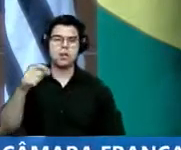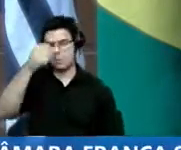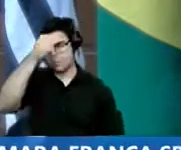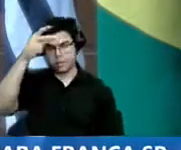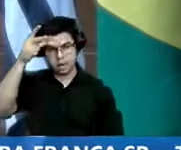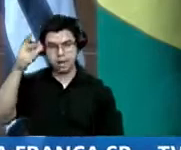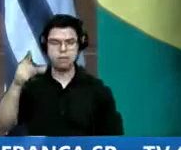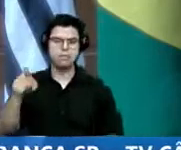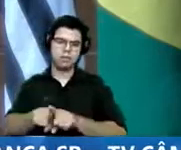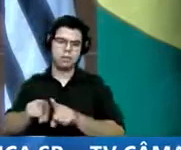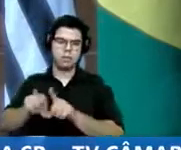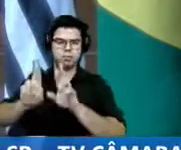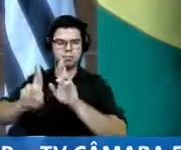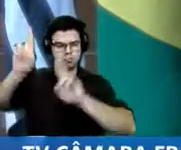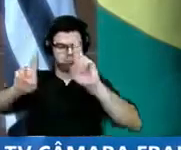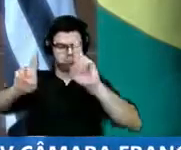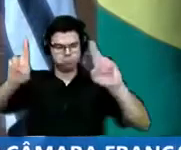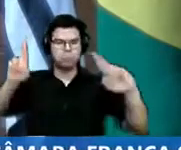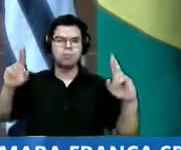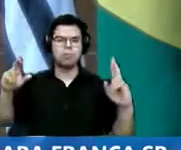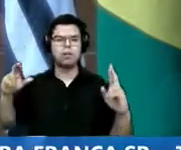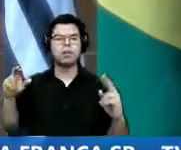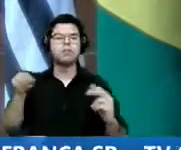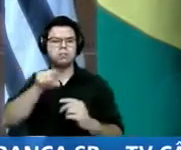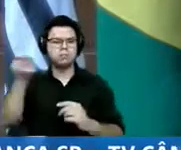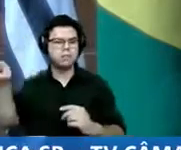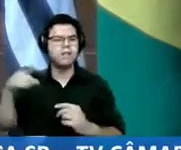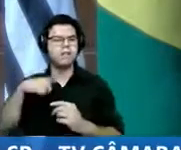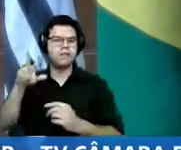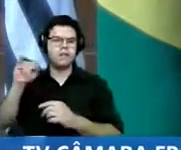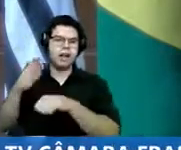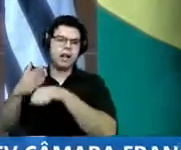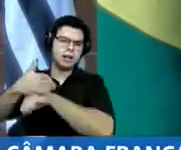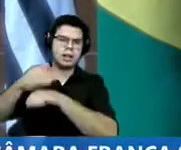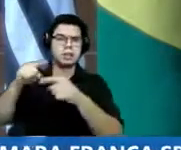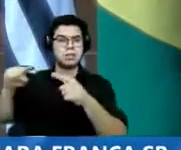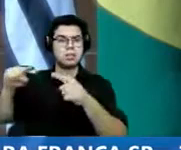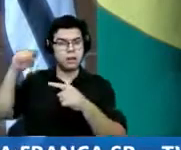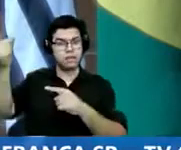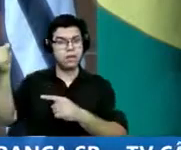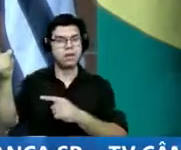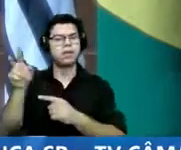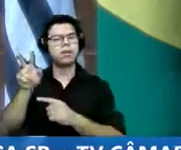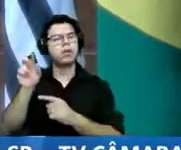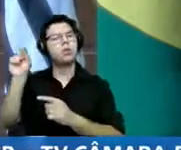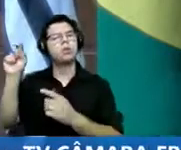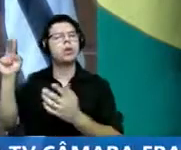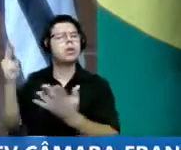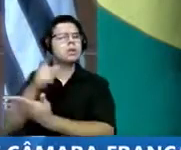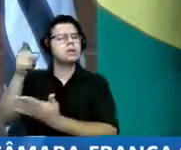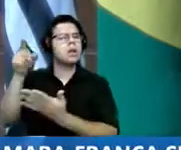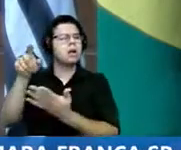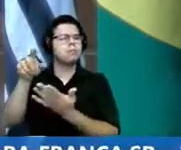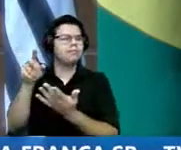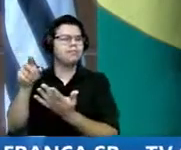disso, que o requerimento já vai entrar semana que vem, para ver o que está acontecendo com aqueles tumbos lá, as gavetas que não foi para